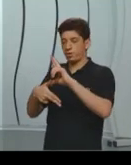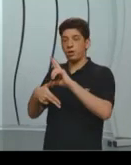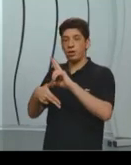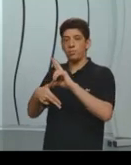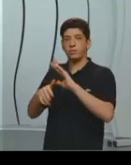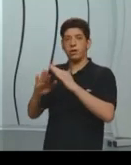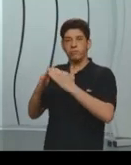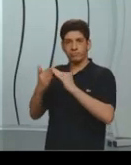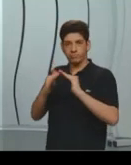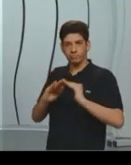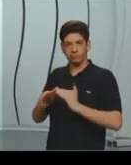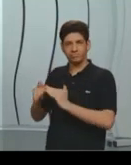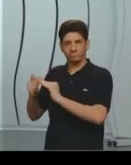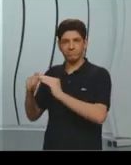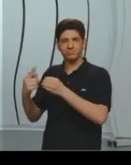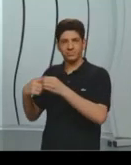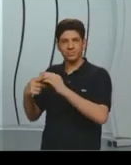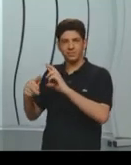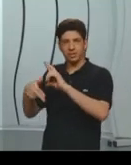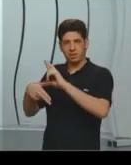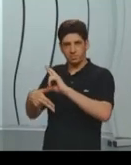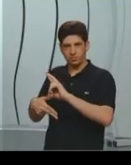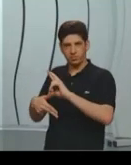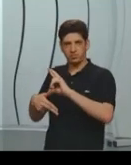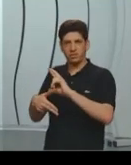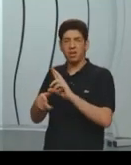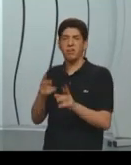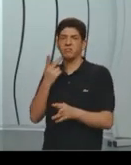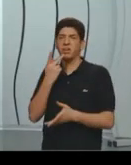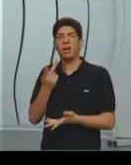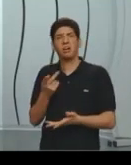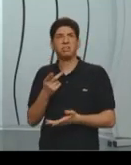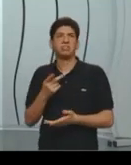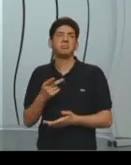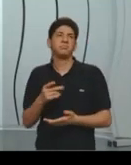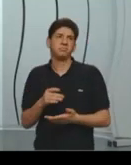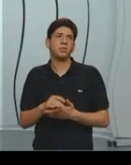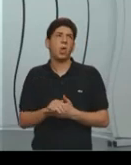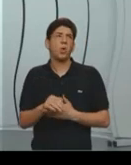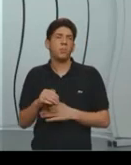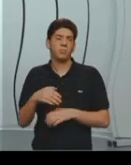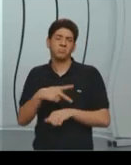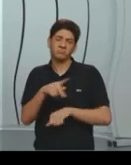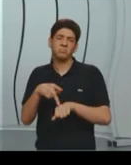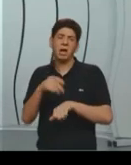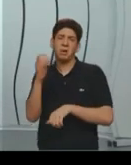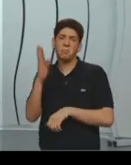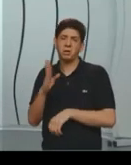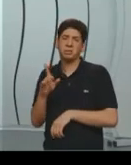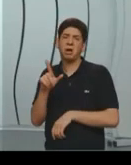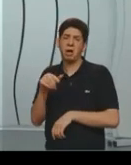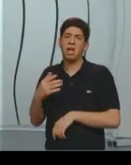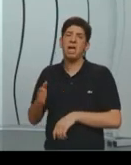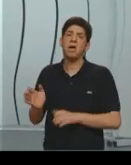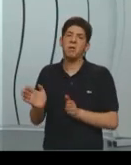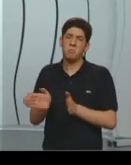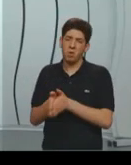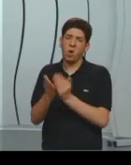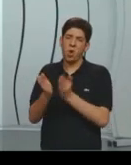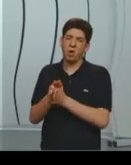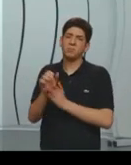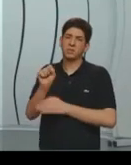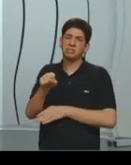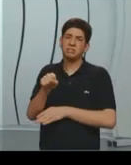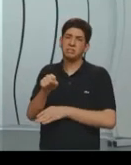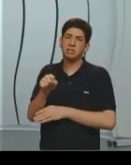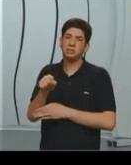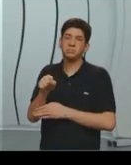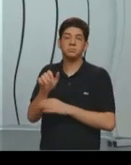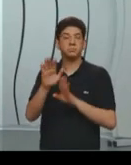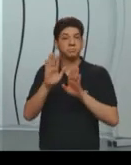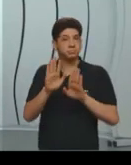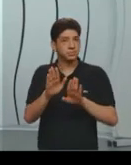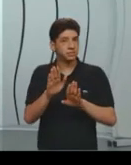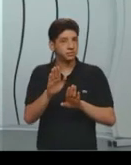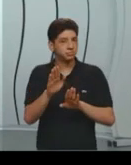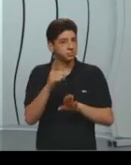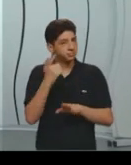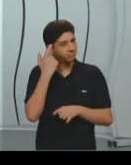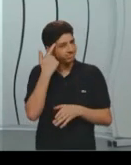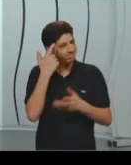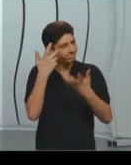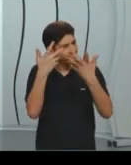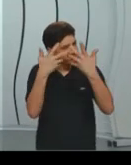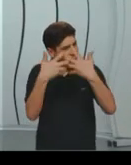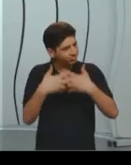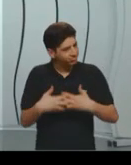Ribeirão das Neves, geralmente as pessoas falam, não, professor, com certeza o Brasil é um país pobre, né? Mas, ó, vamos observar, e talvez esteja aí a